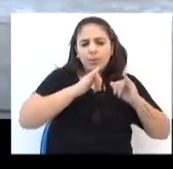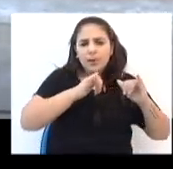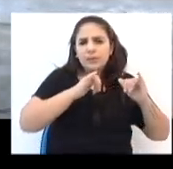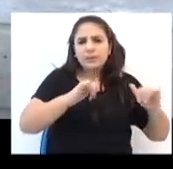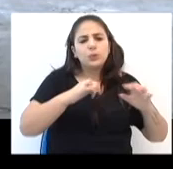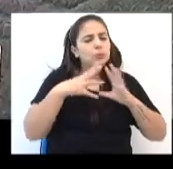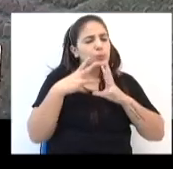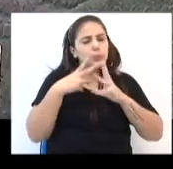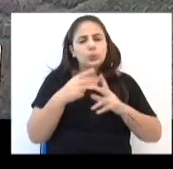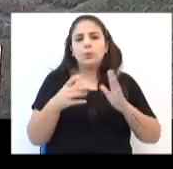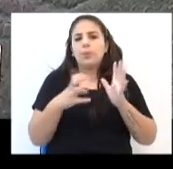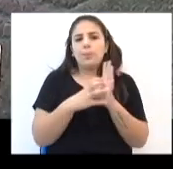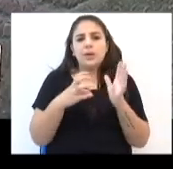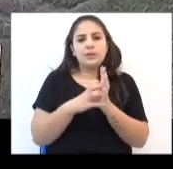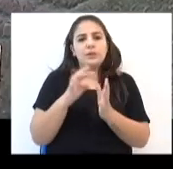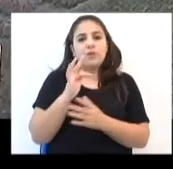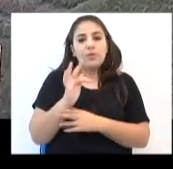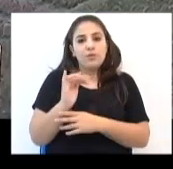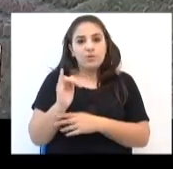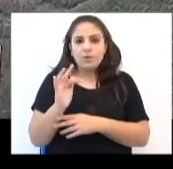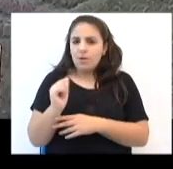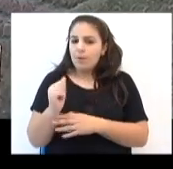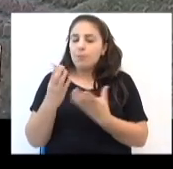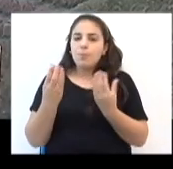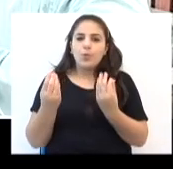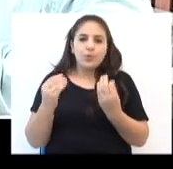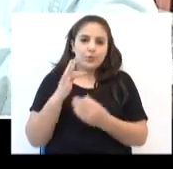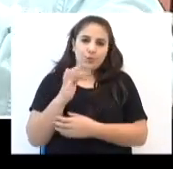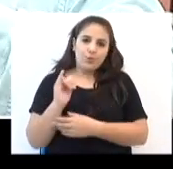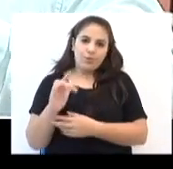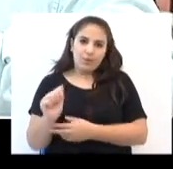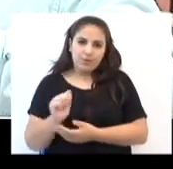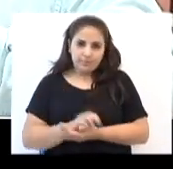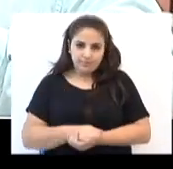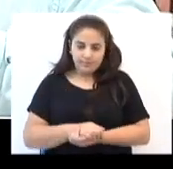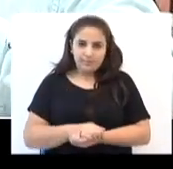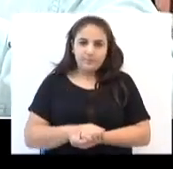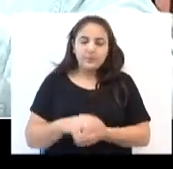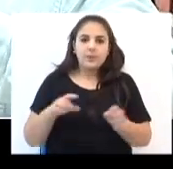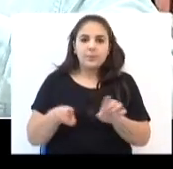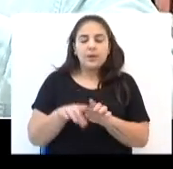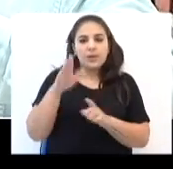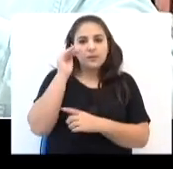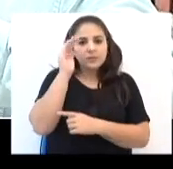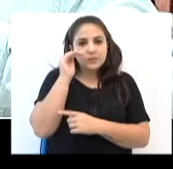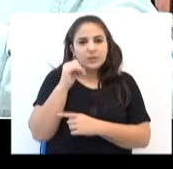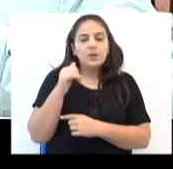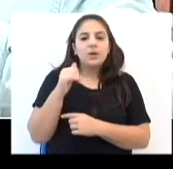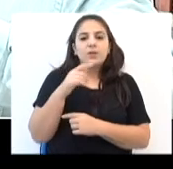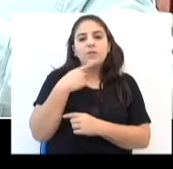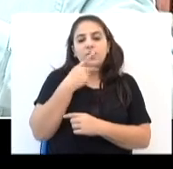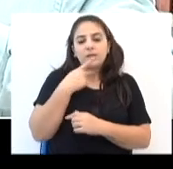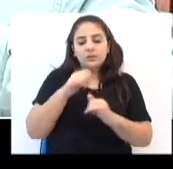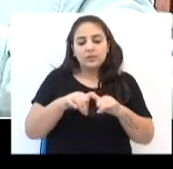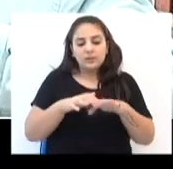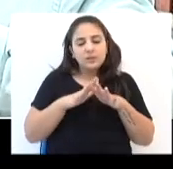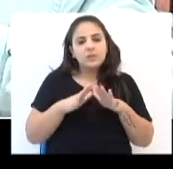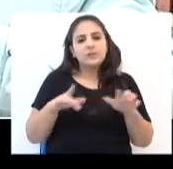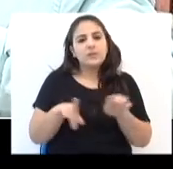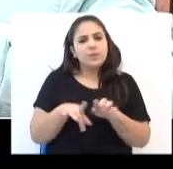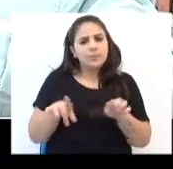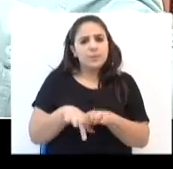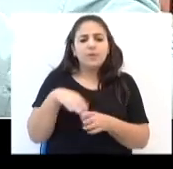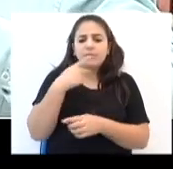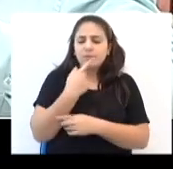local do torcedor, também é padrão muito FIFA. Admirador do Alviverde, o orador do grande expediente,